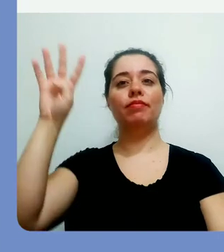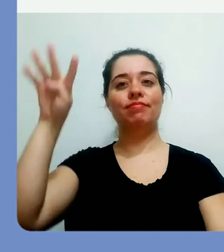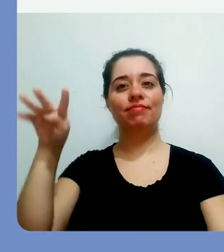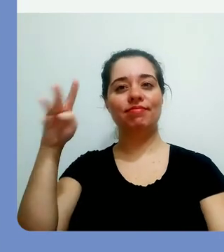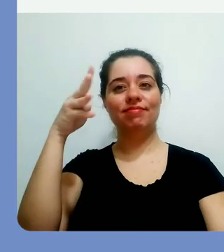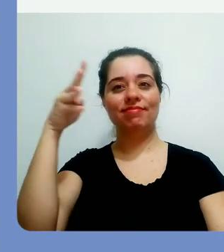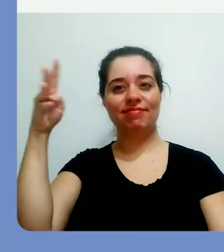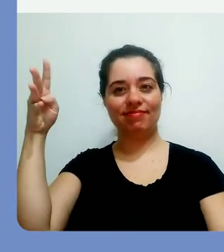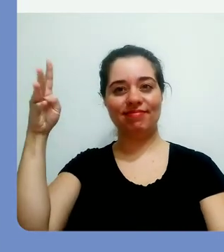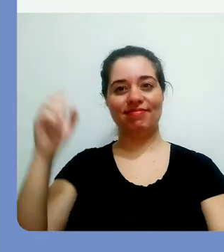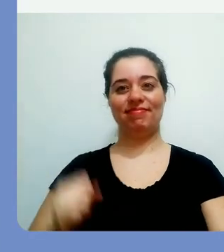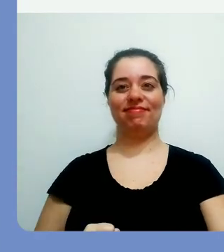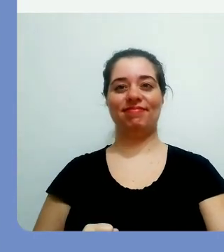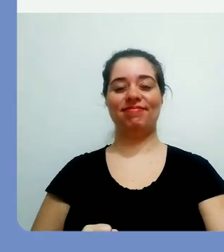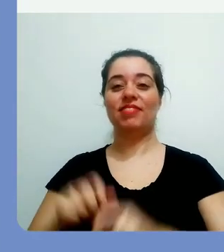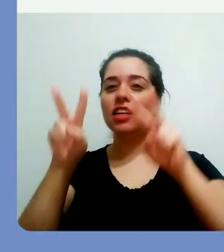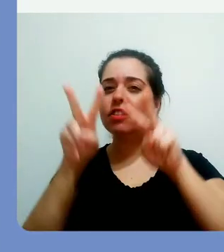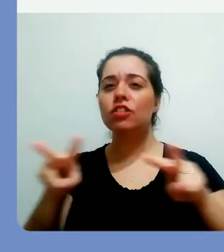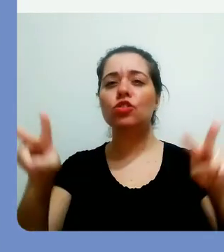Lista e Grid.